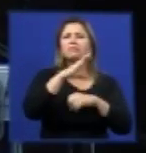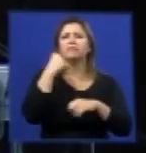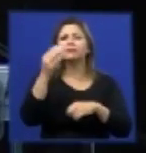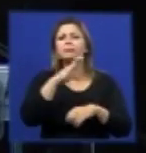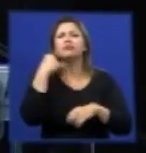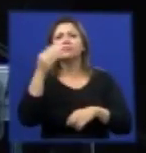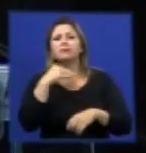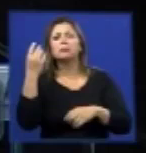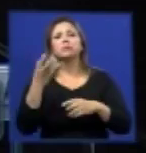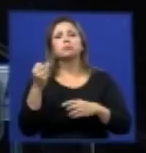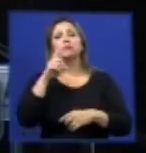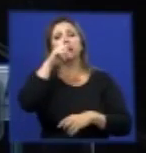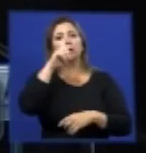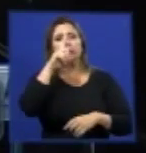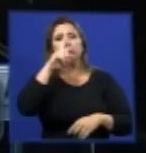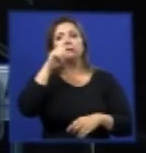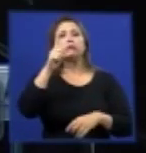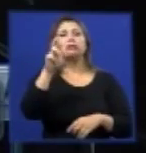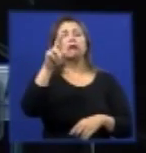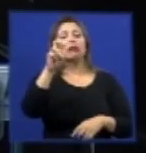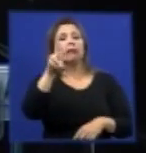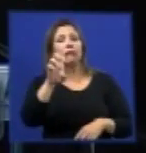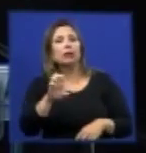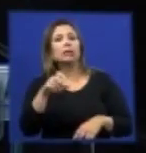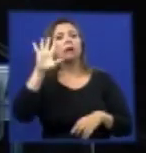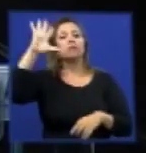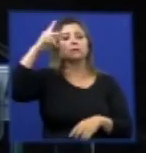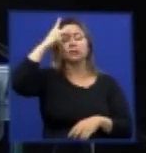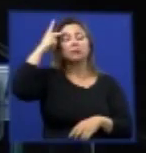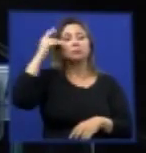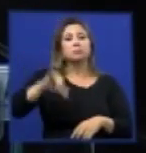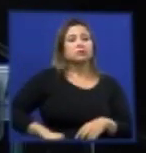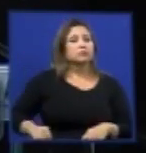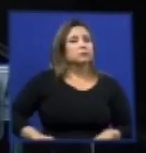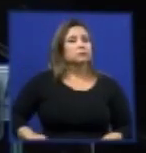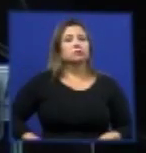graves que podem levar aos óbitos as pessoas